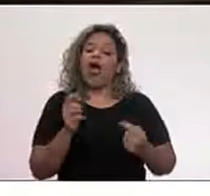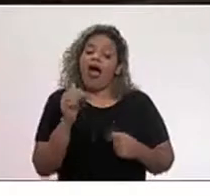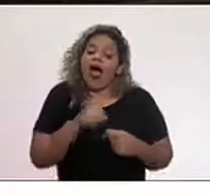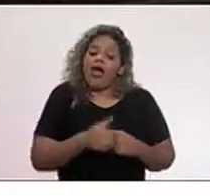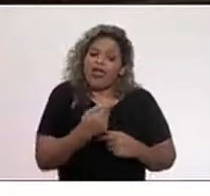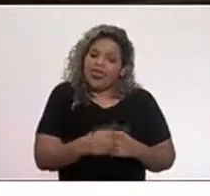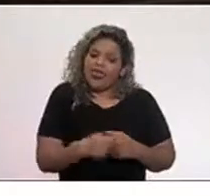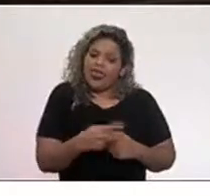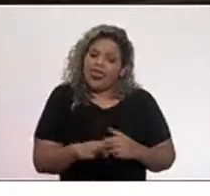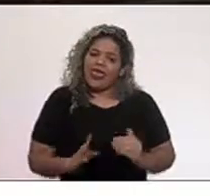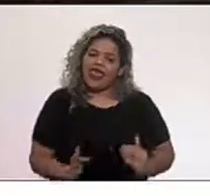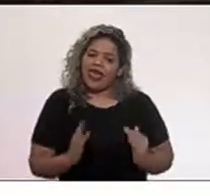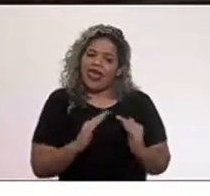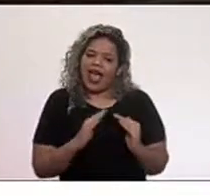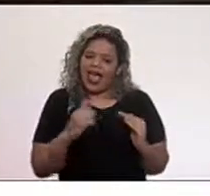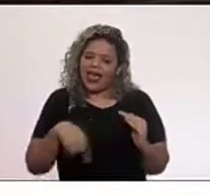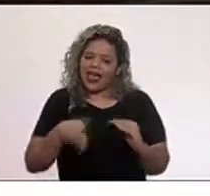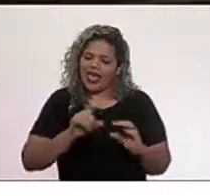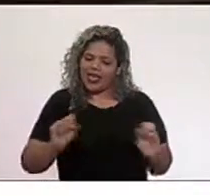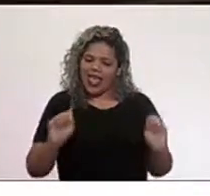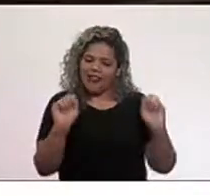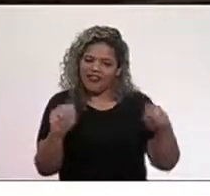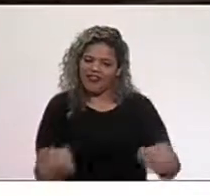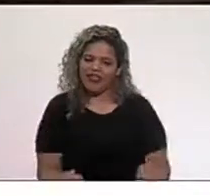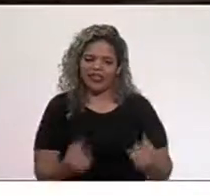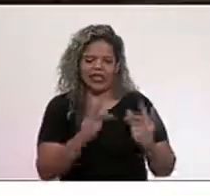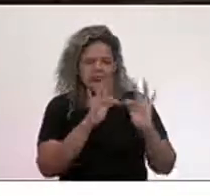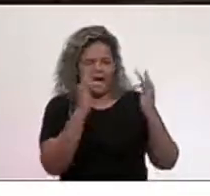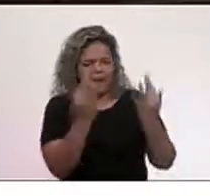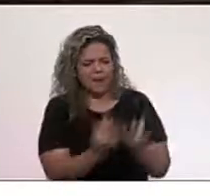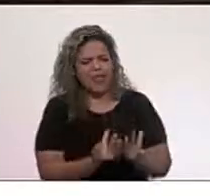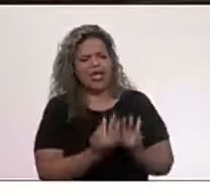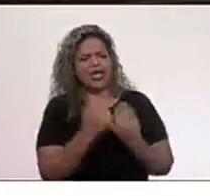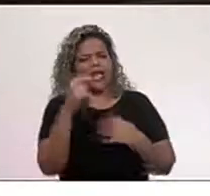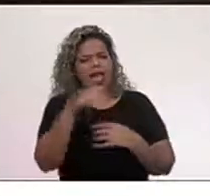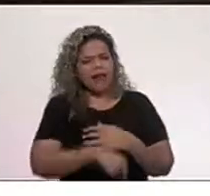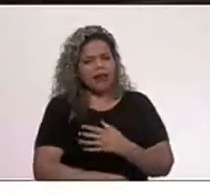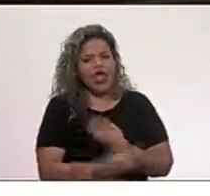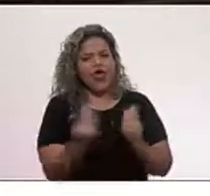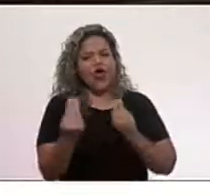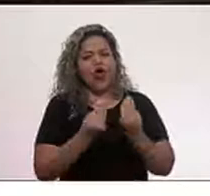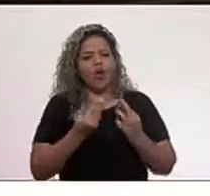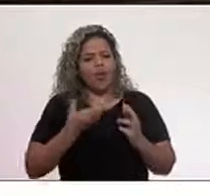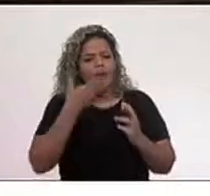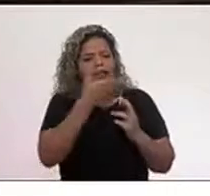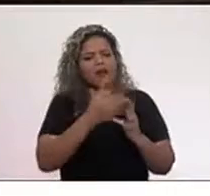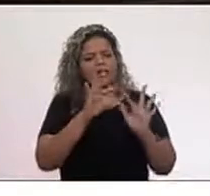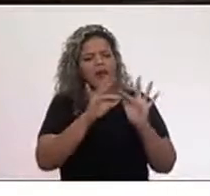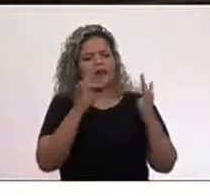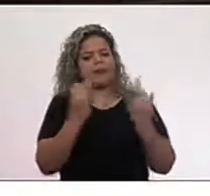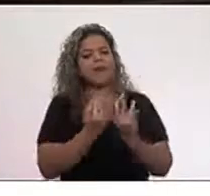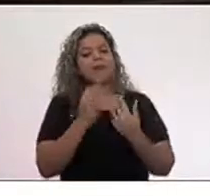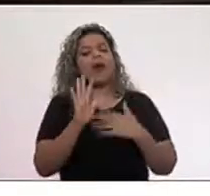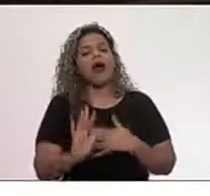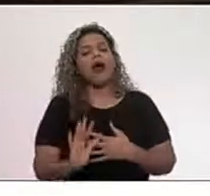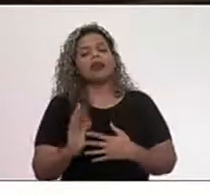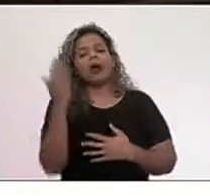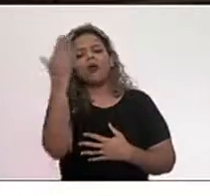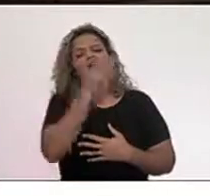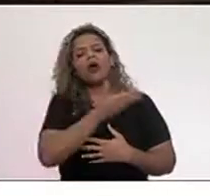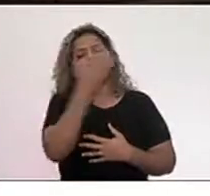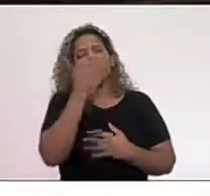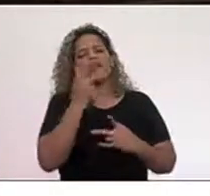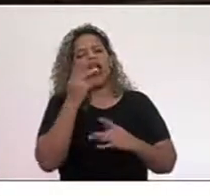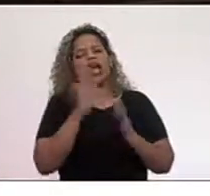na casa há grandes defesas da família, do que representa a família, mas eu não vejo ninguém